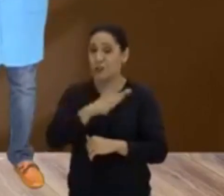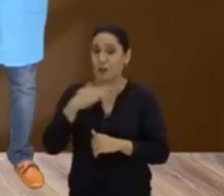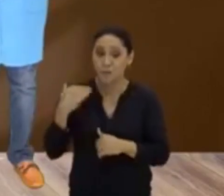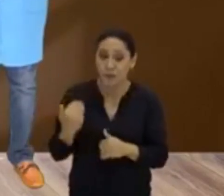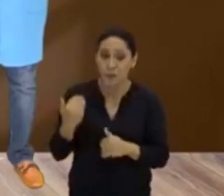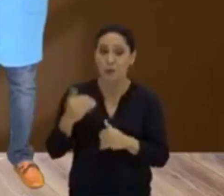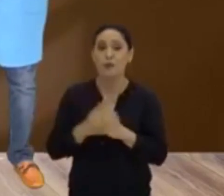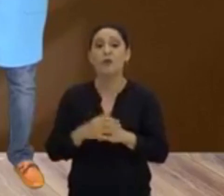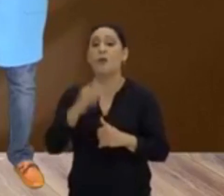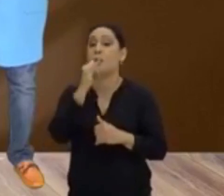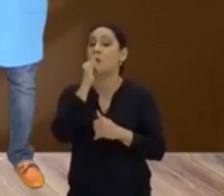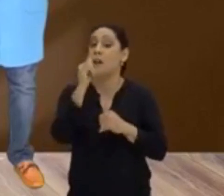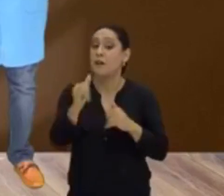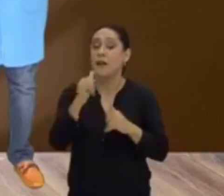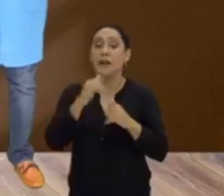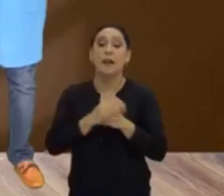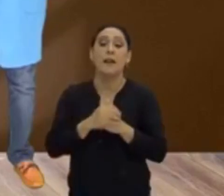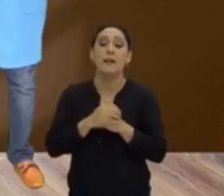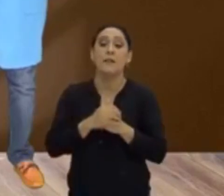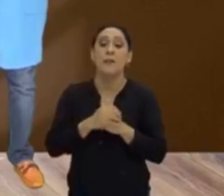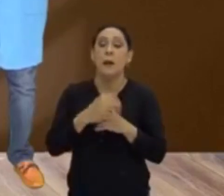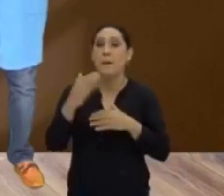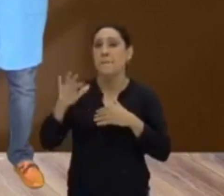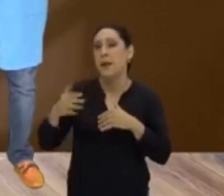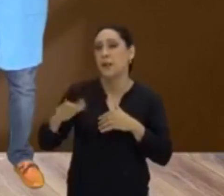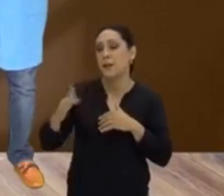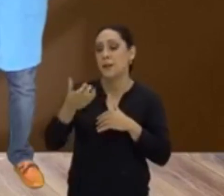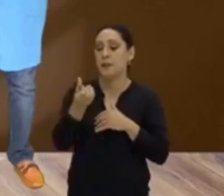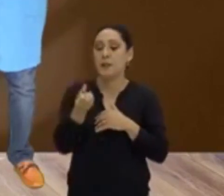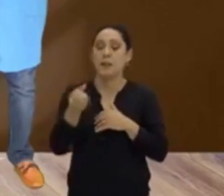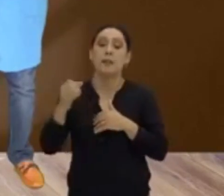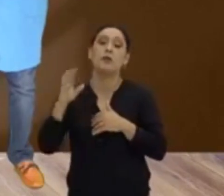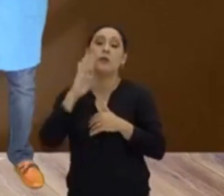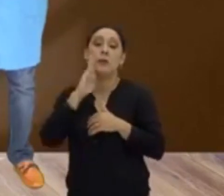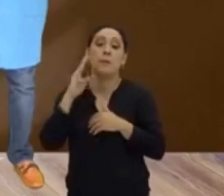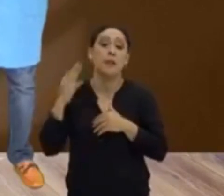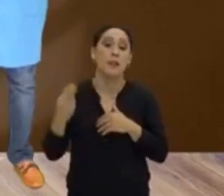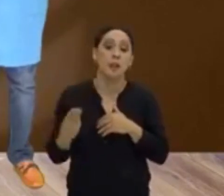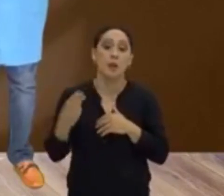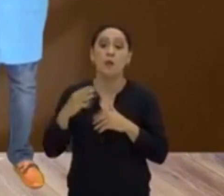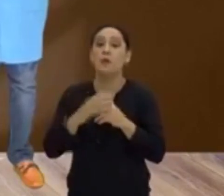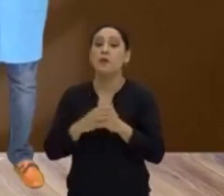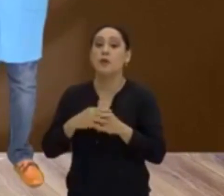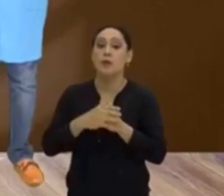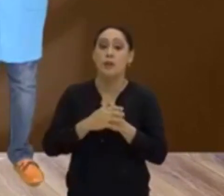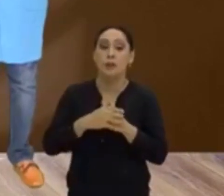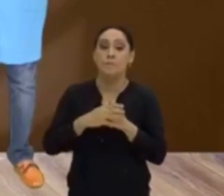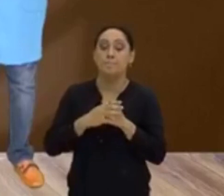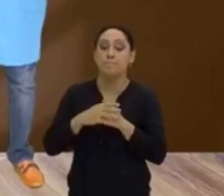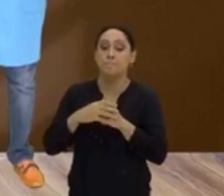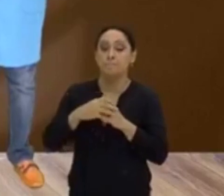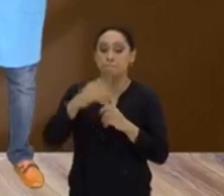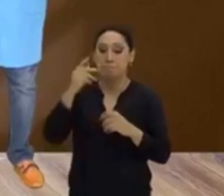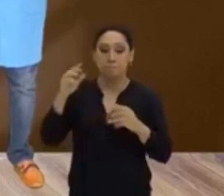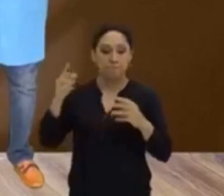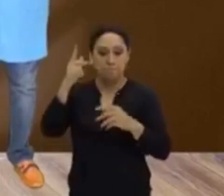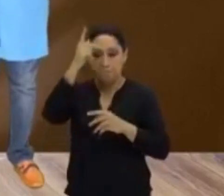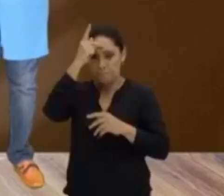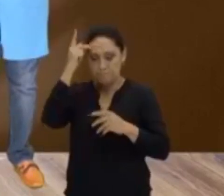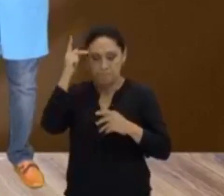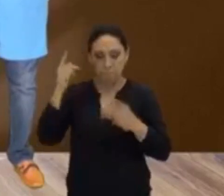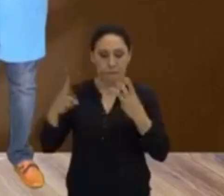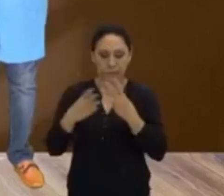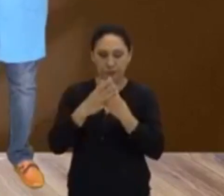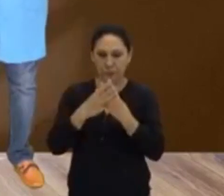e como eu te disse que foram perto de 6 milhões, um pouco mais ou um pouco menos, de judeus que foram assassinados,